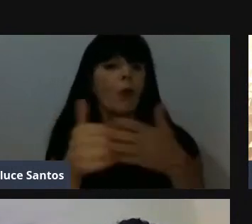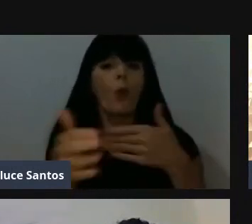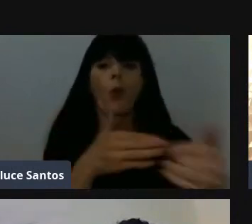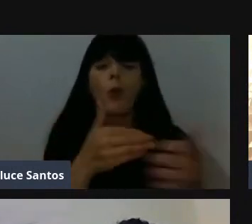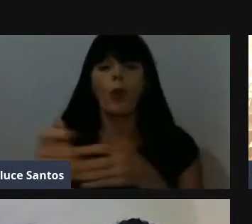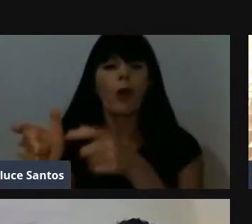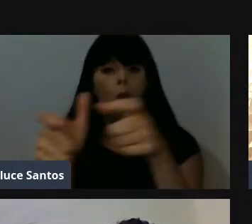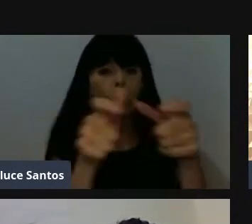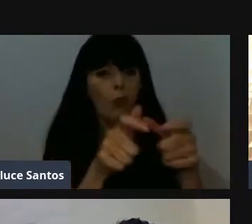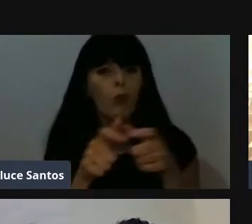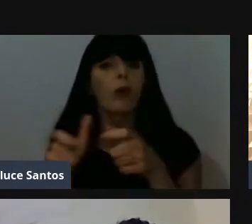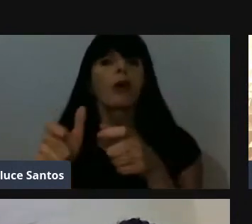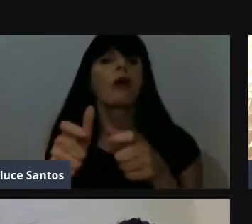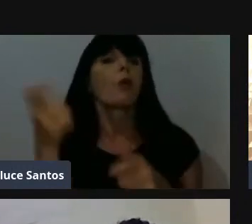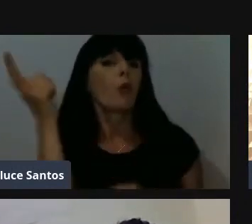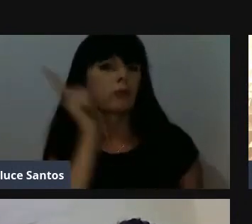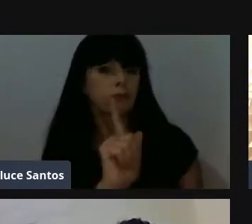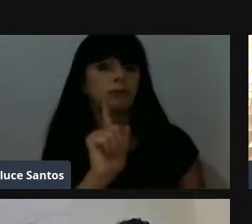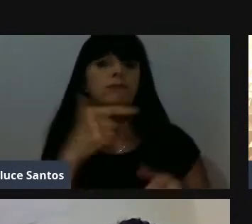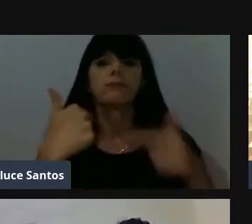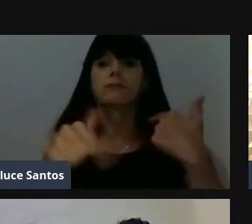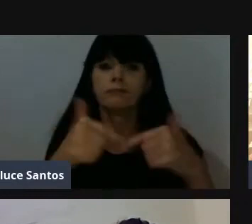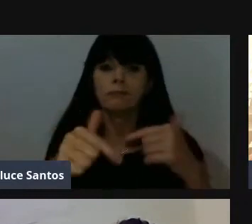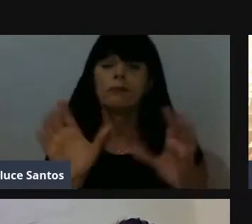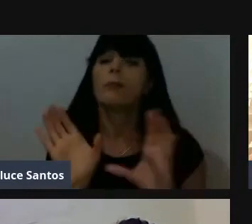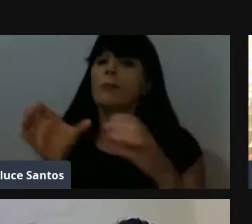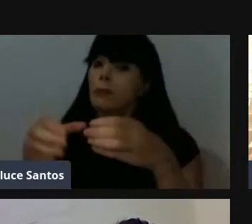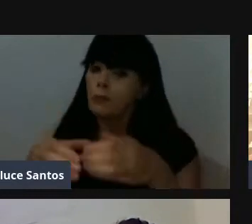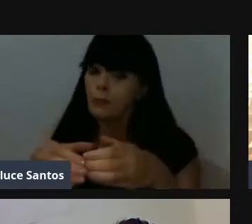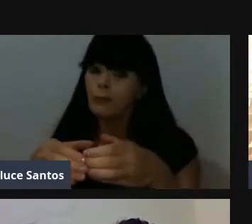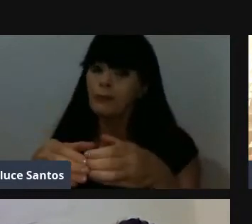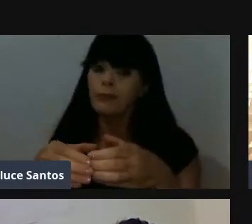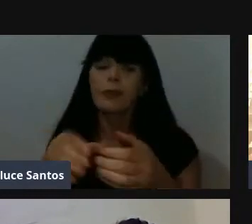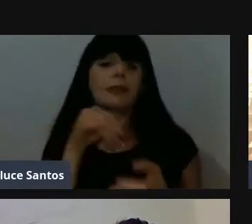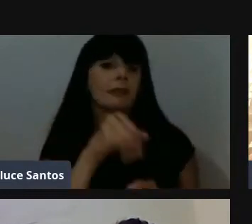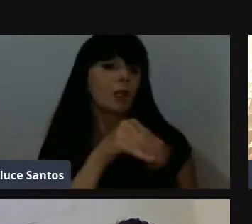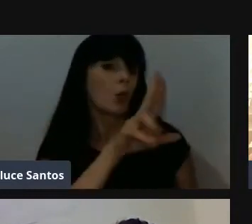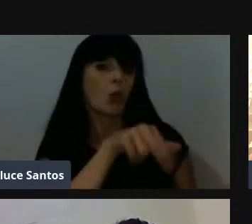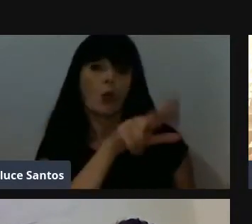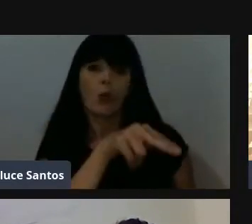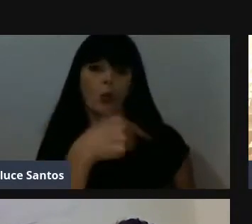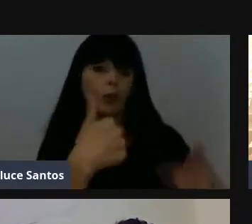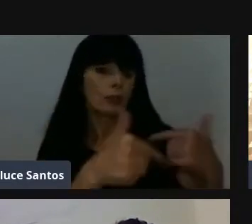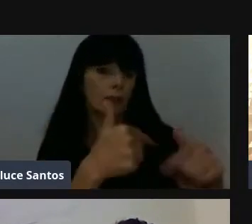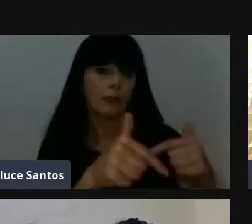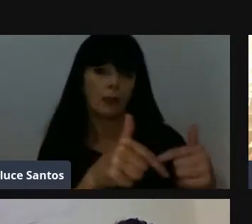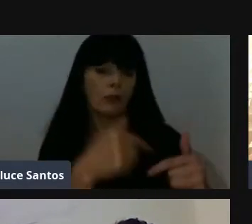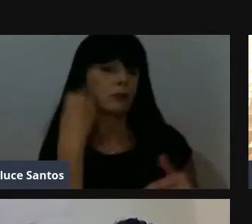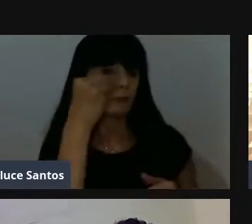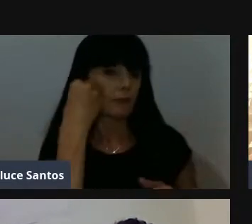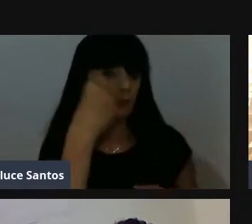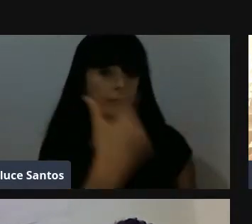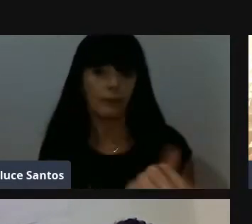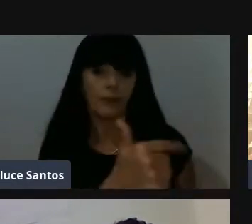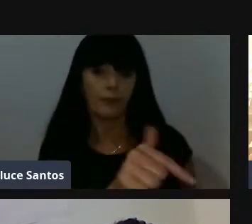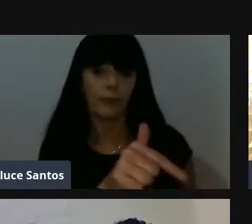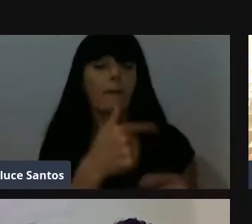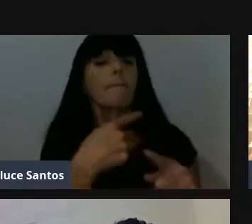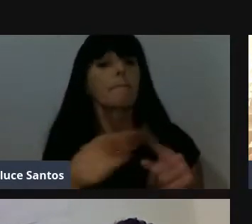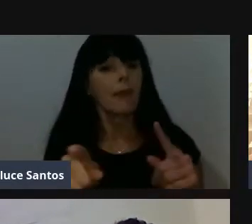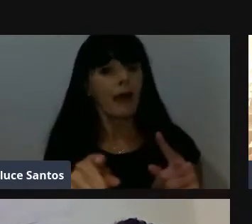bem em equipe, apesar que ele nunca trabalhou, mas todas essas habilidades ela consegue desenvolver talvez numa sala de aula, aprendendo a fazer trabalhos em grupo,